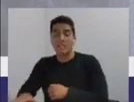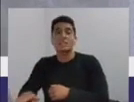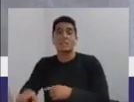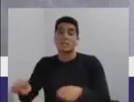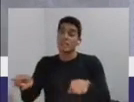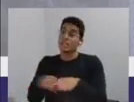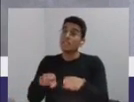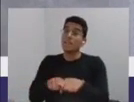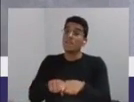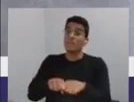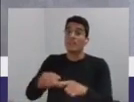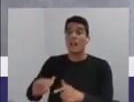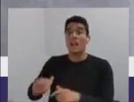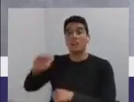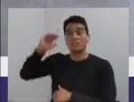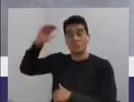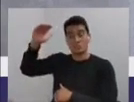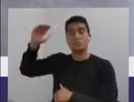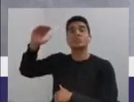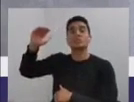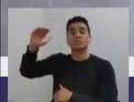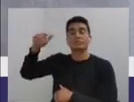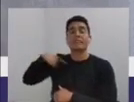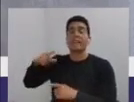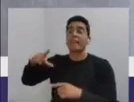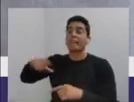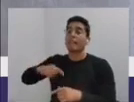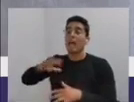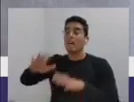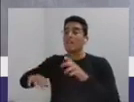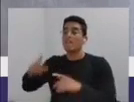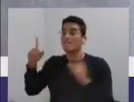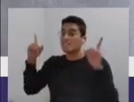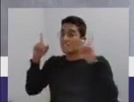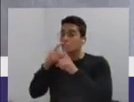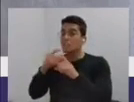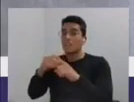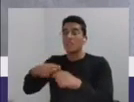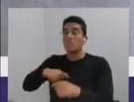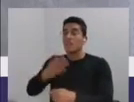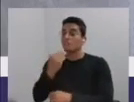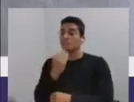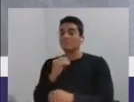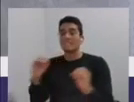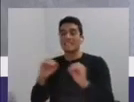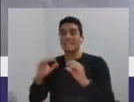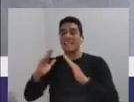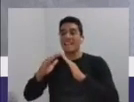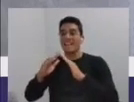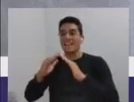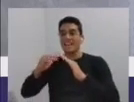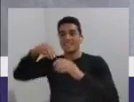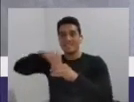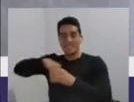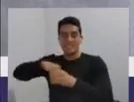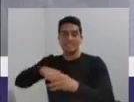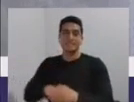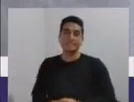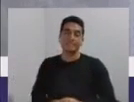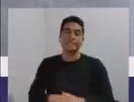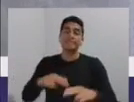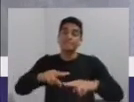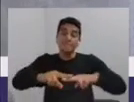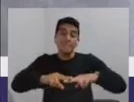adultos, muitos aí que passam dificuldade e não tem nada dentro de casa. Então, parabéns a toda a